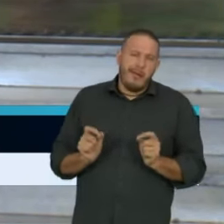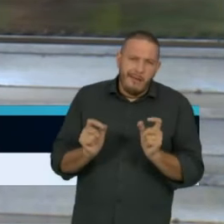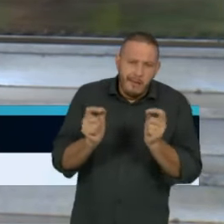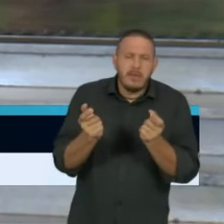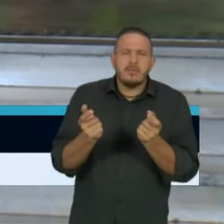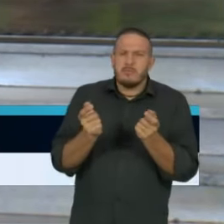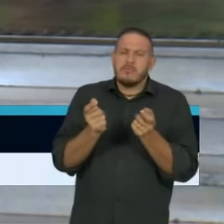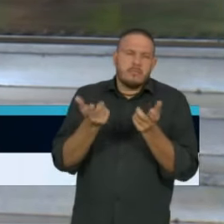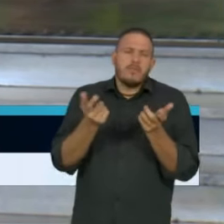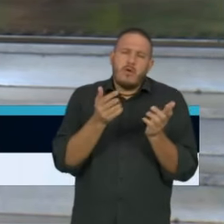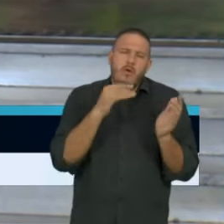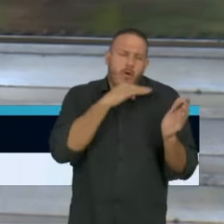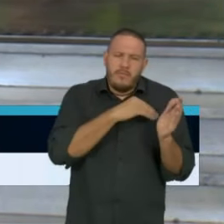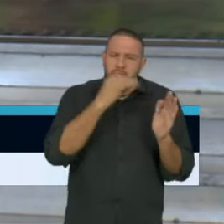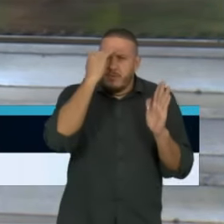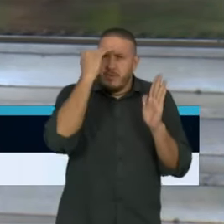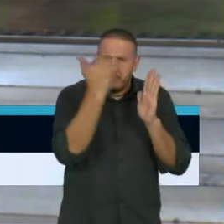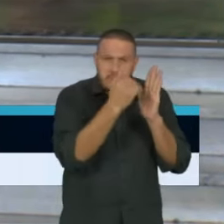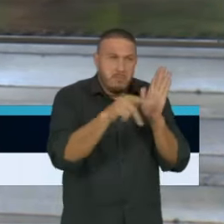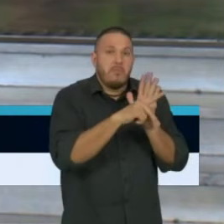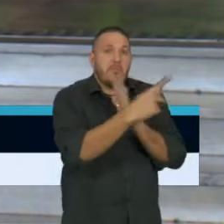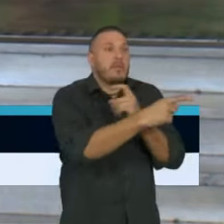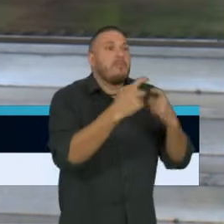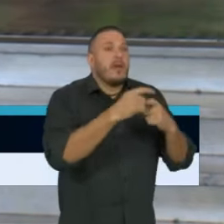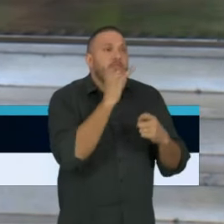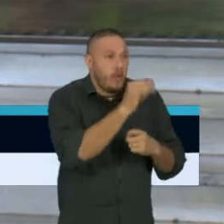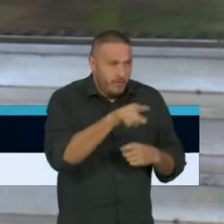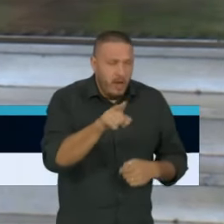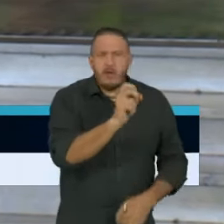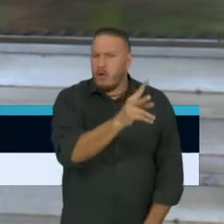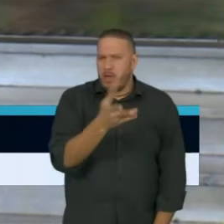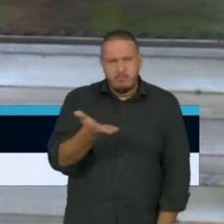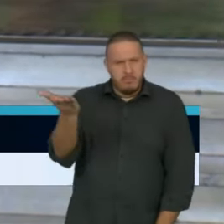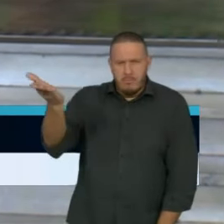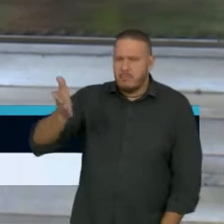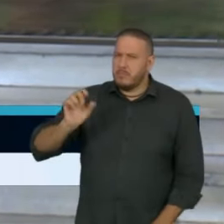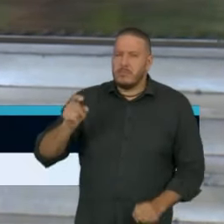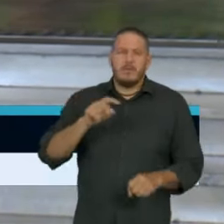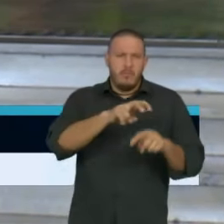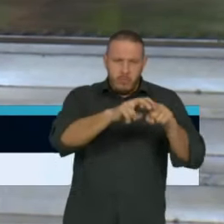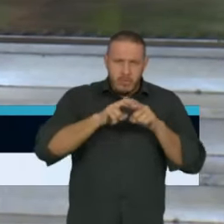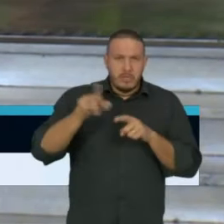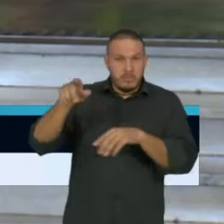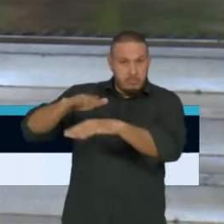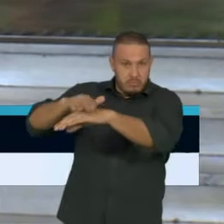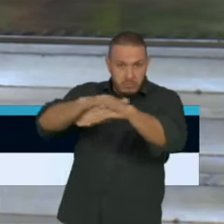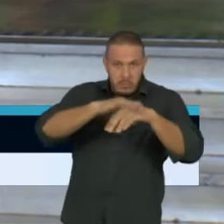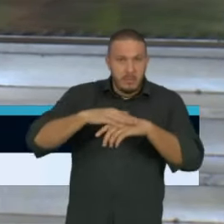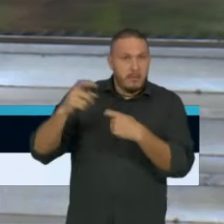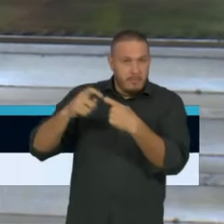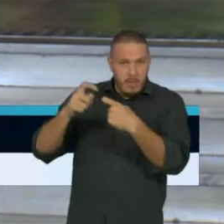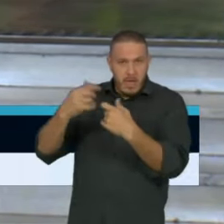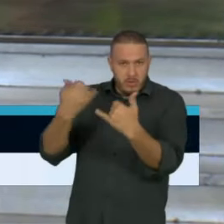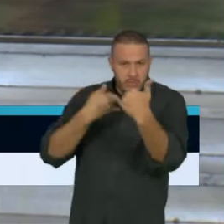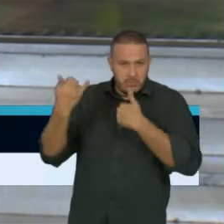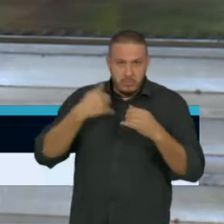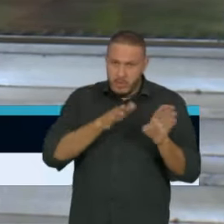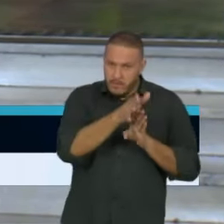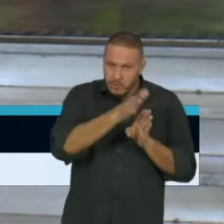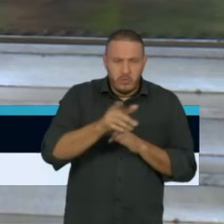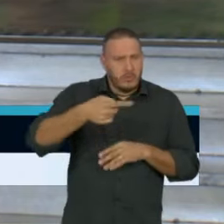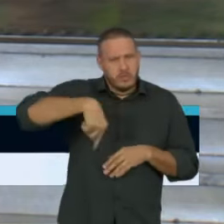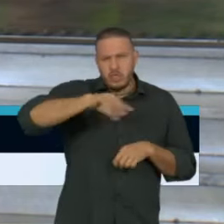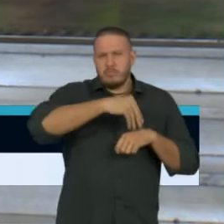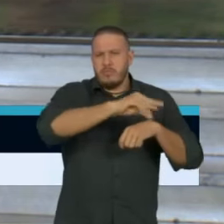seguir a recomendação dos seus médicos. É graças a eles que nós estamos fazendo as recomendações que temos feito aqui. Portanto, a